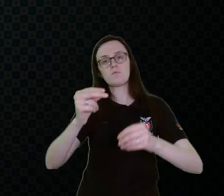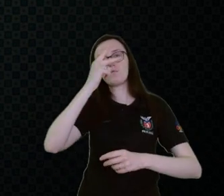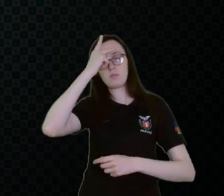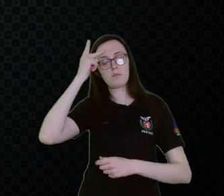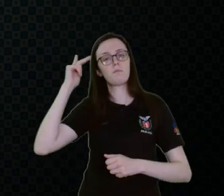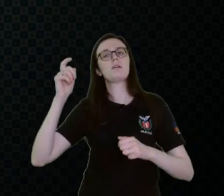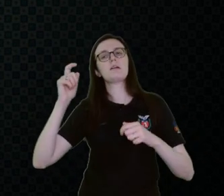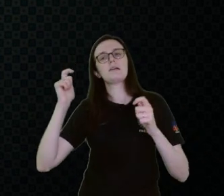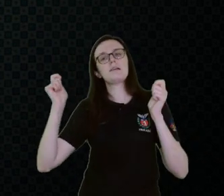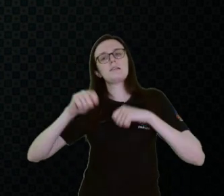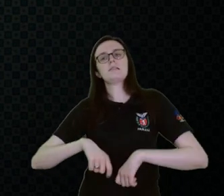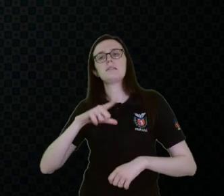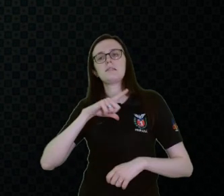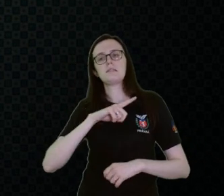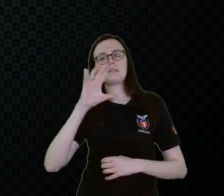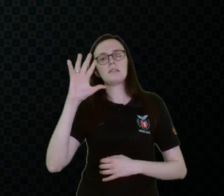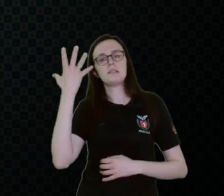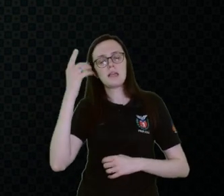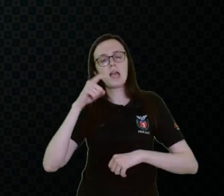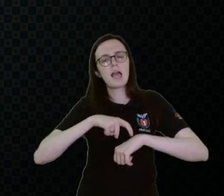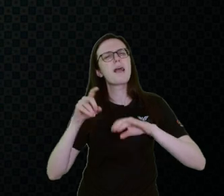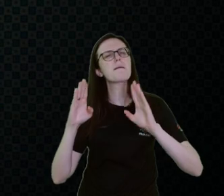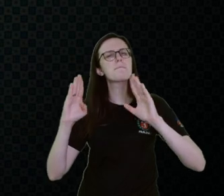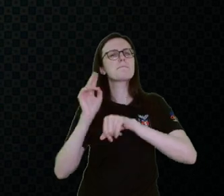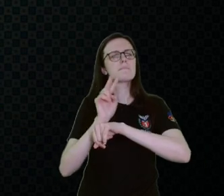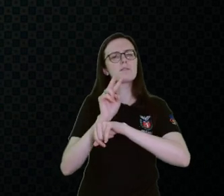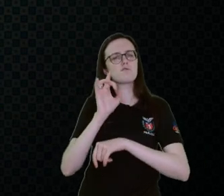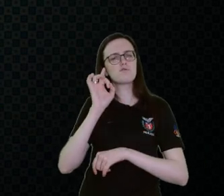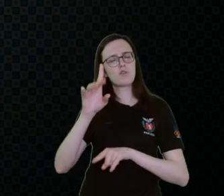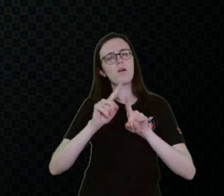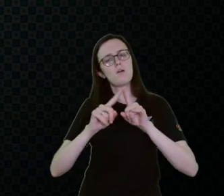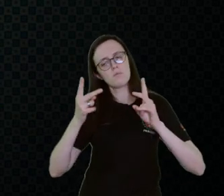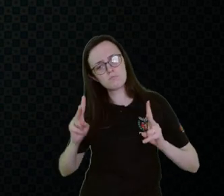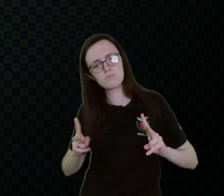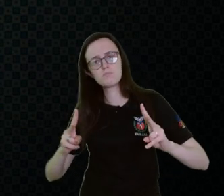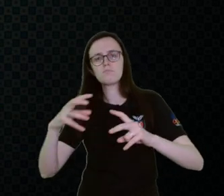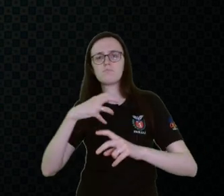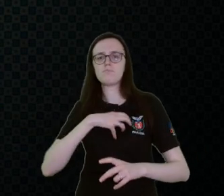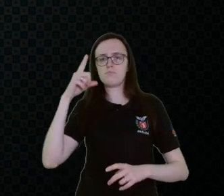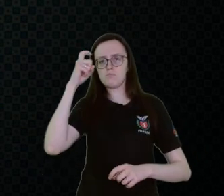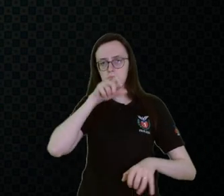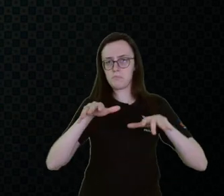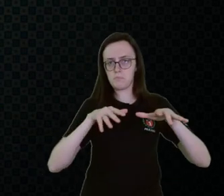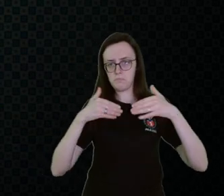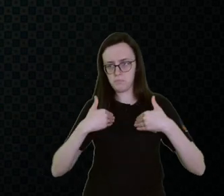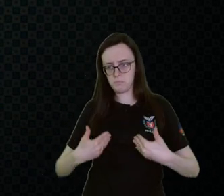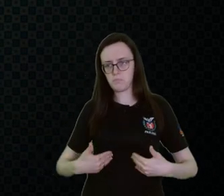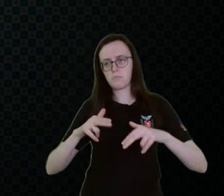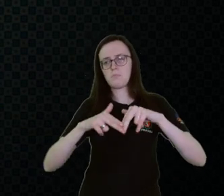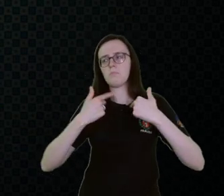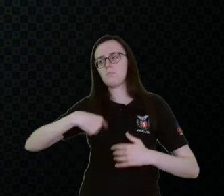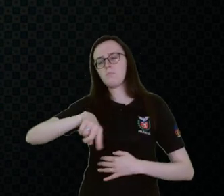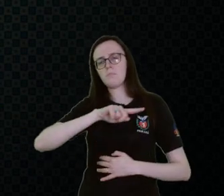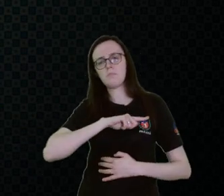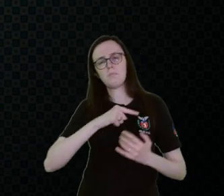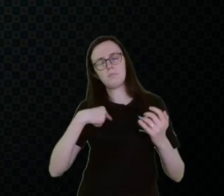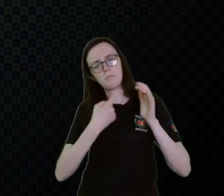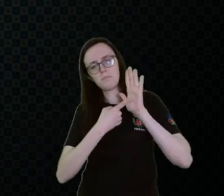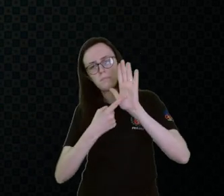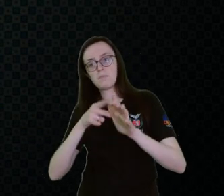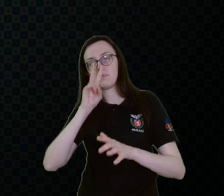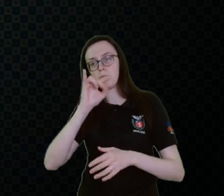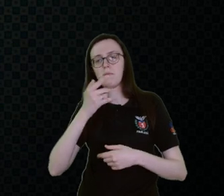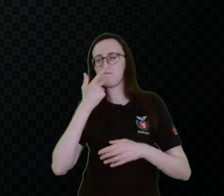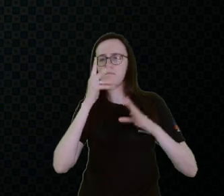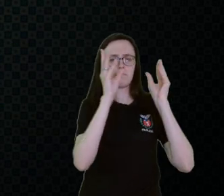podem estar transitoriamente ou permanentemente com dificuldades de mobilidade. Então, gente traz, assim, para falar